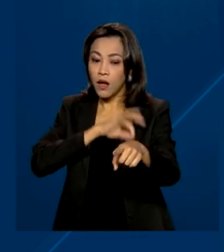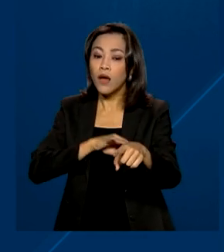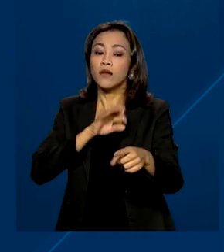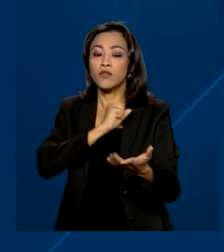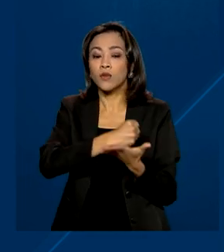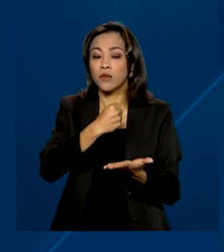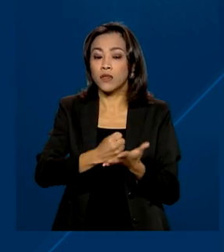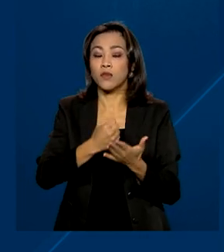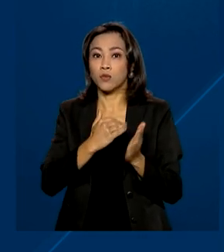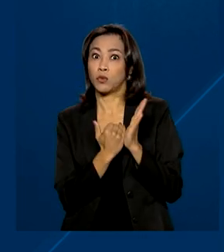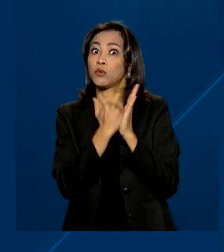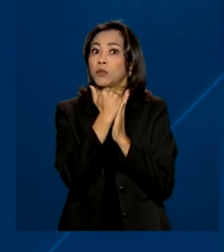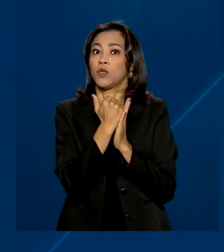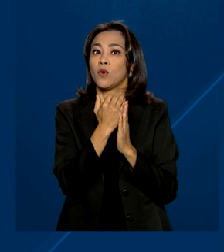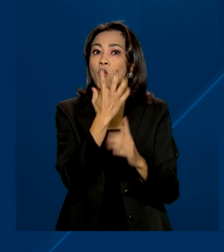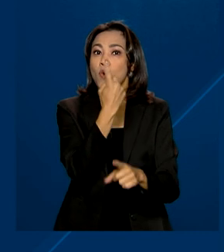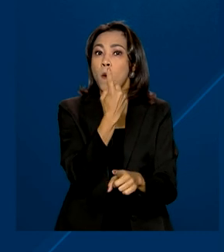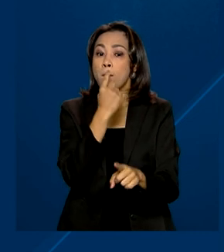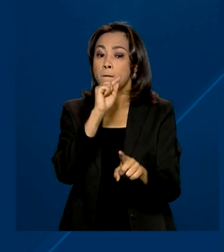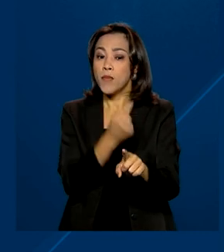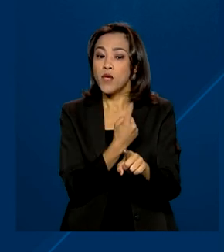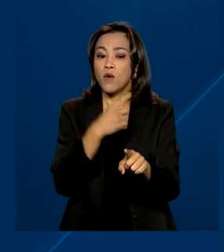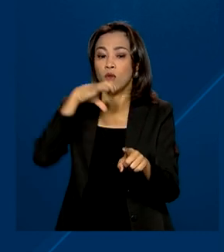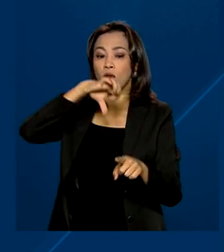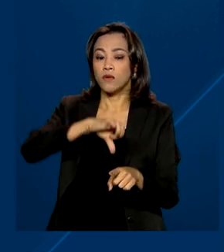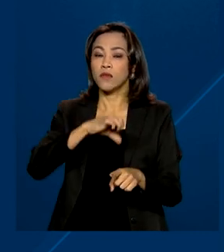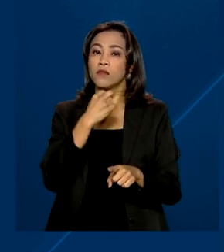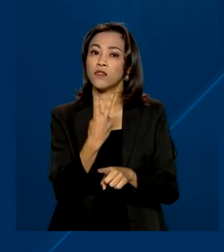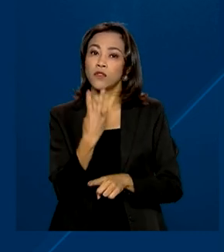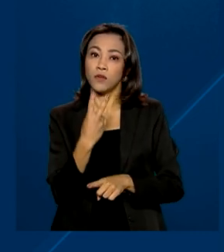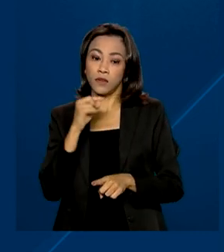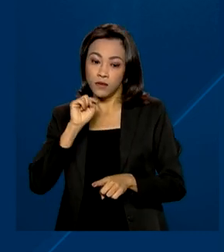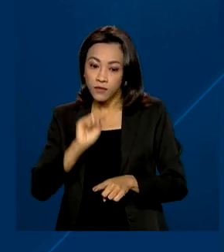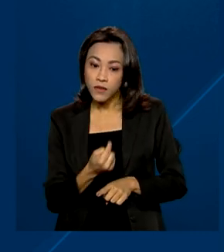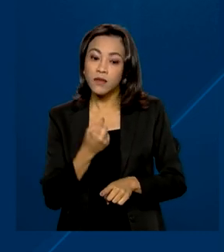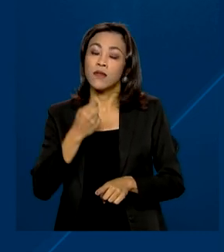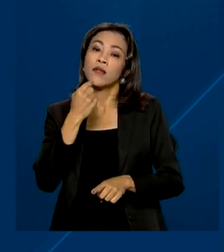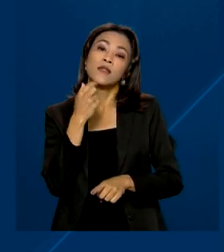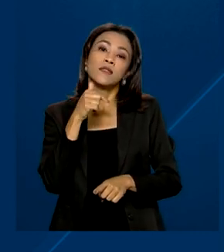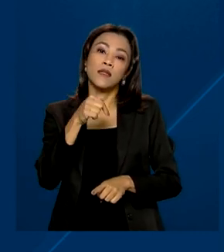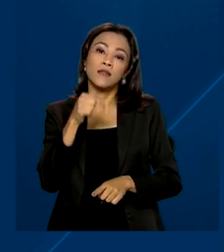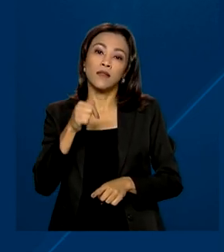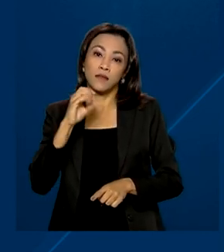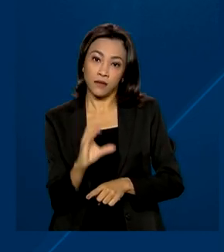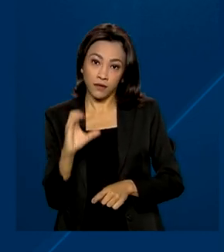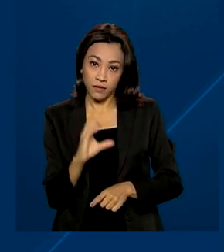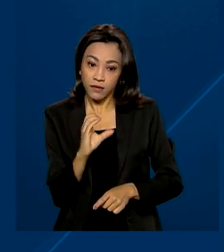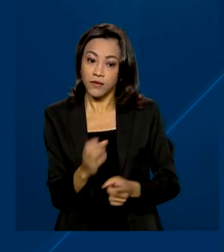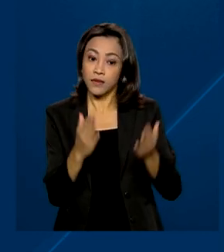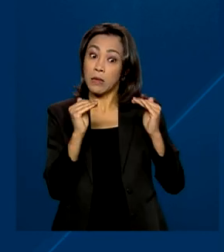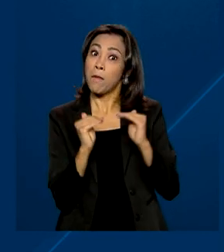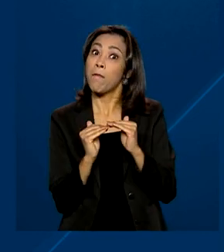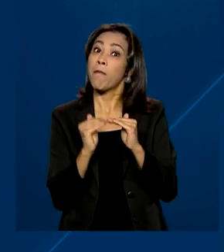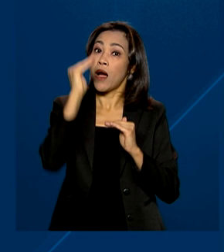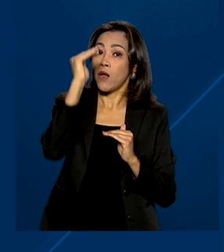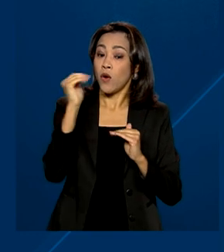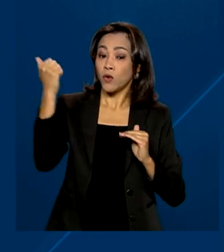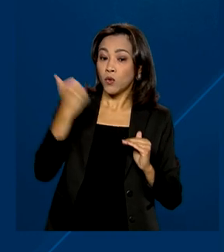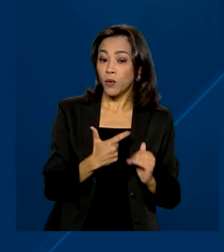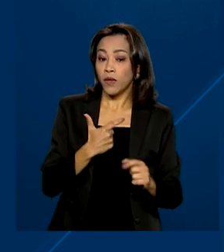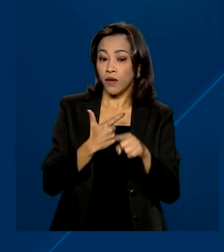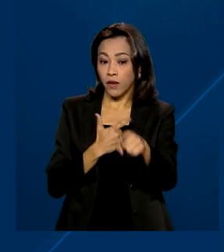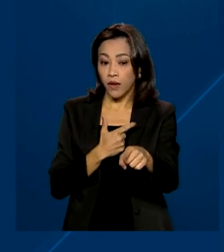também subiu. Foi, em média, R$.922,77, maior do que os R$ 1